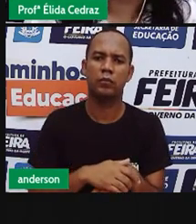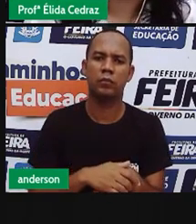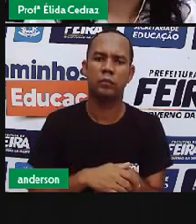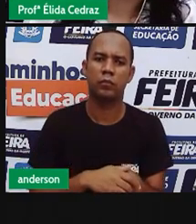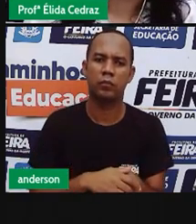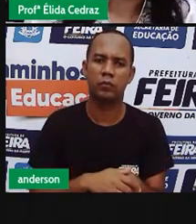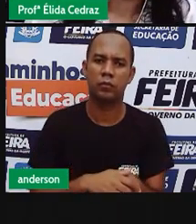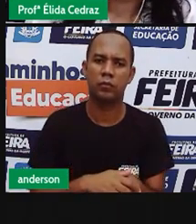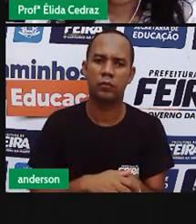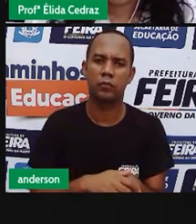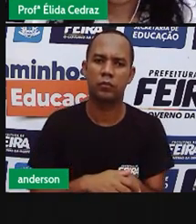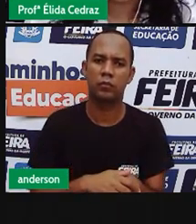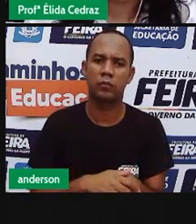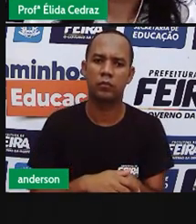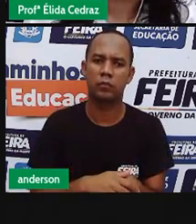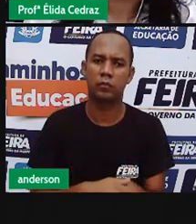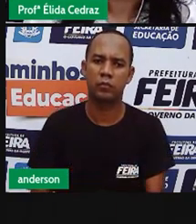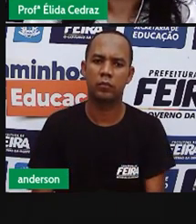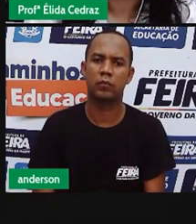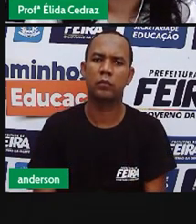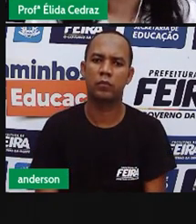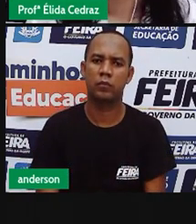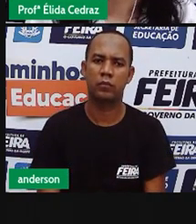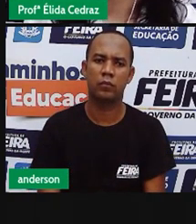-Sede, no bairro do Novo Horizonte.